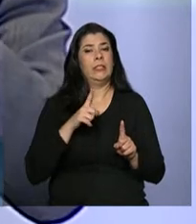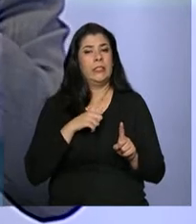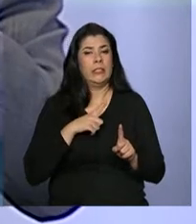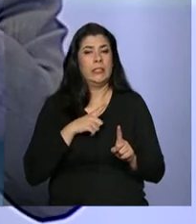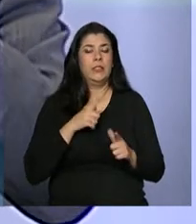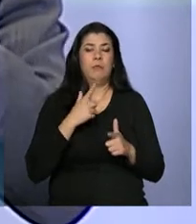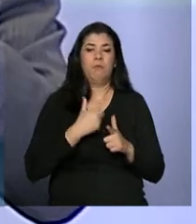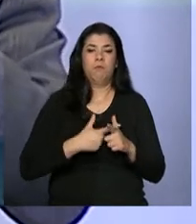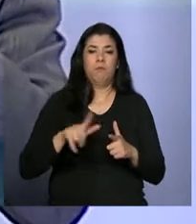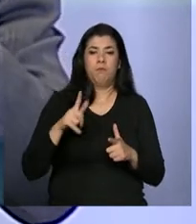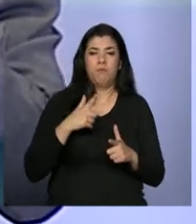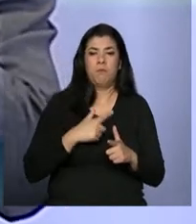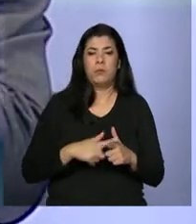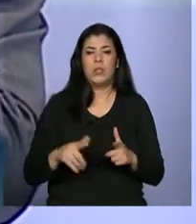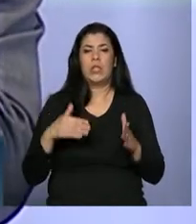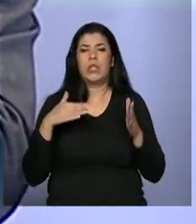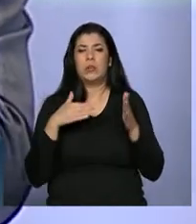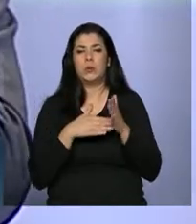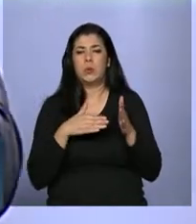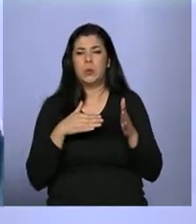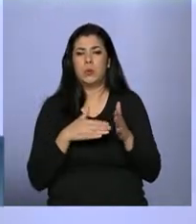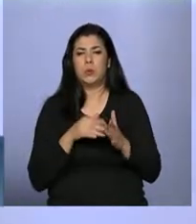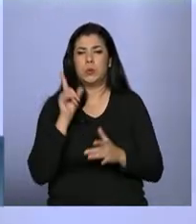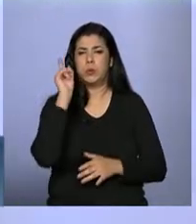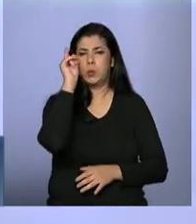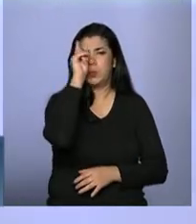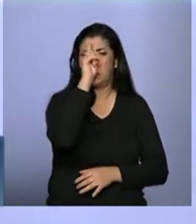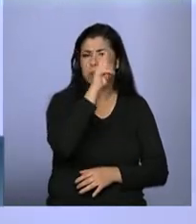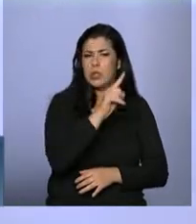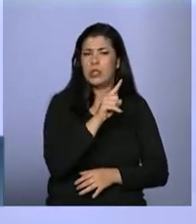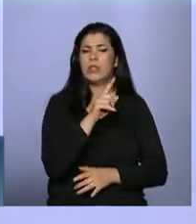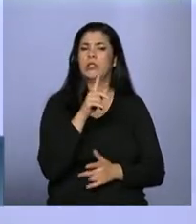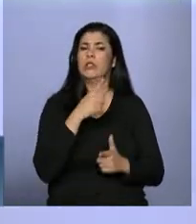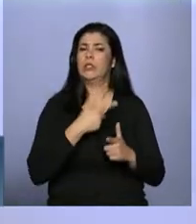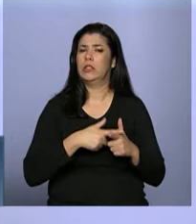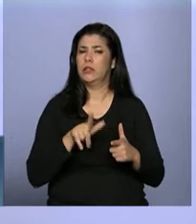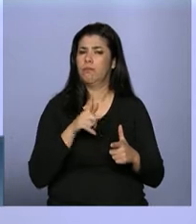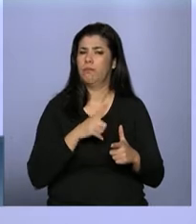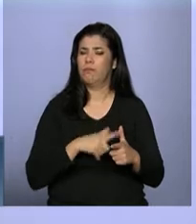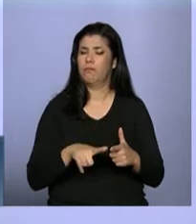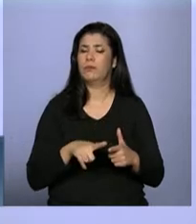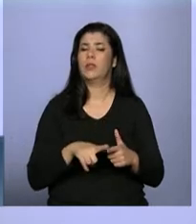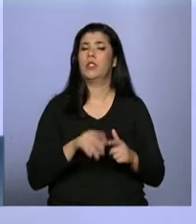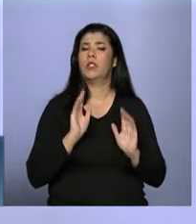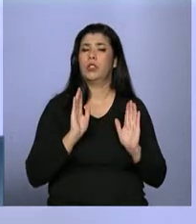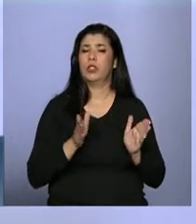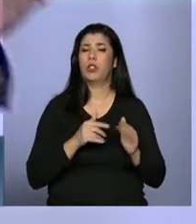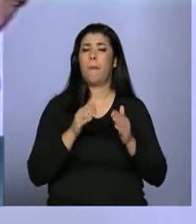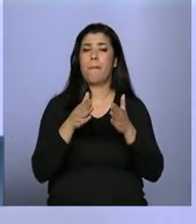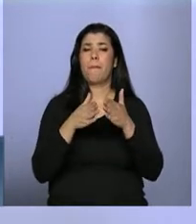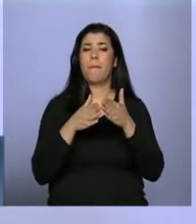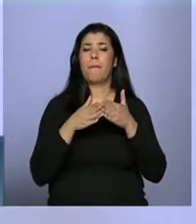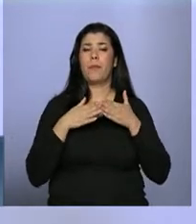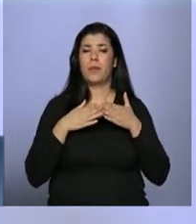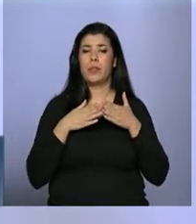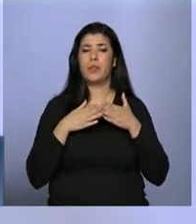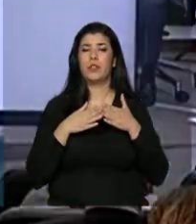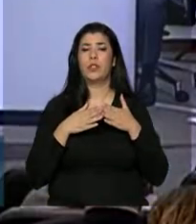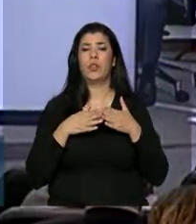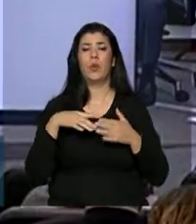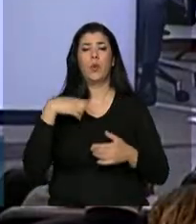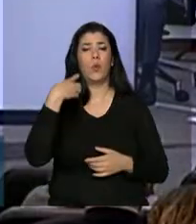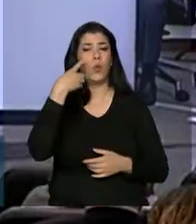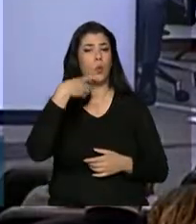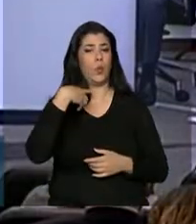surgindo, mais e mais obstáculos estão surgindo. Paulinho disse aqui, solicitou a intervenção do deputado